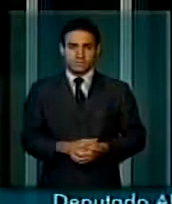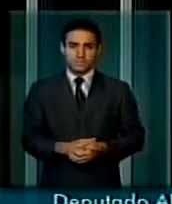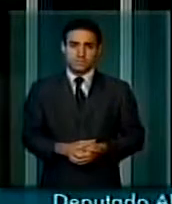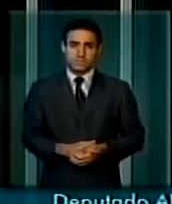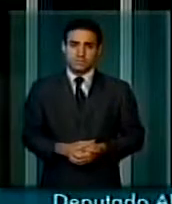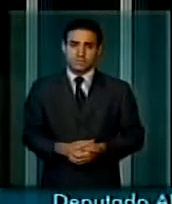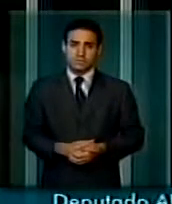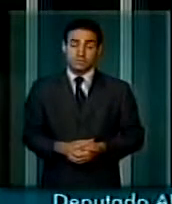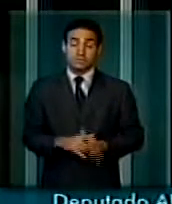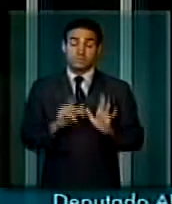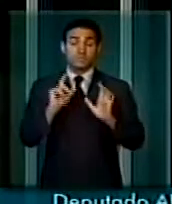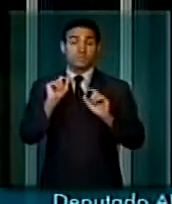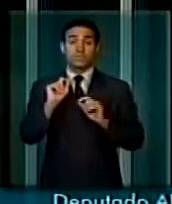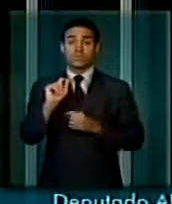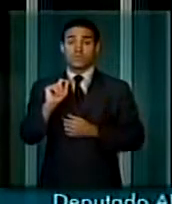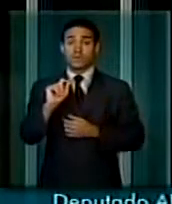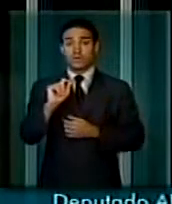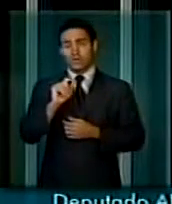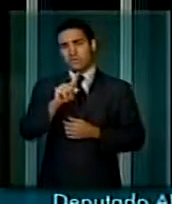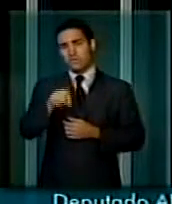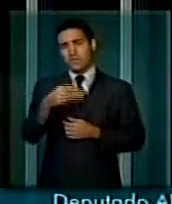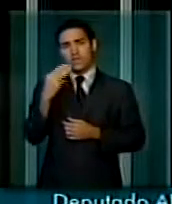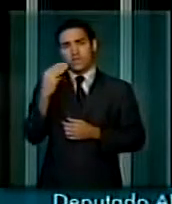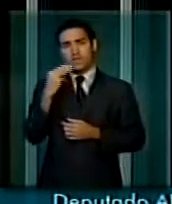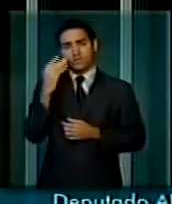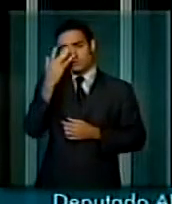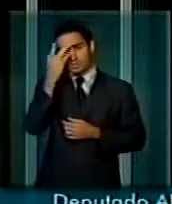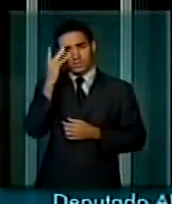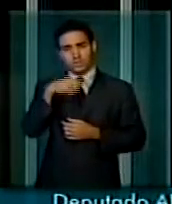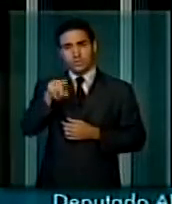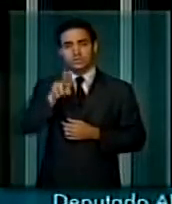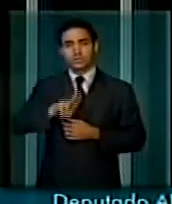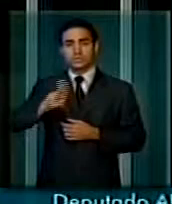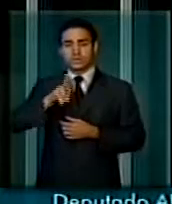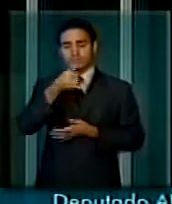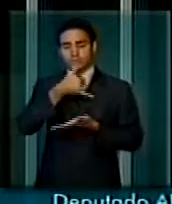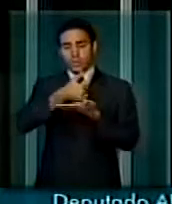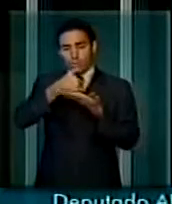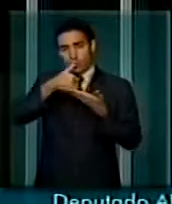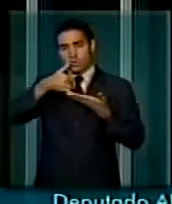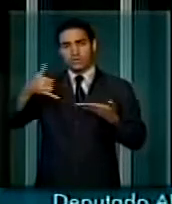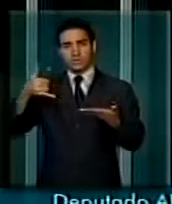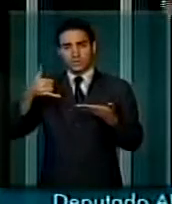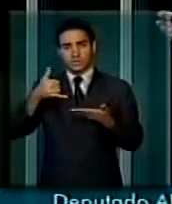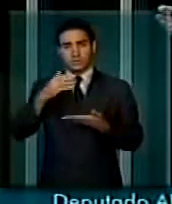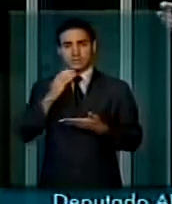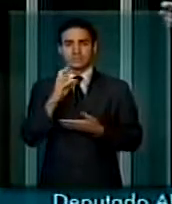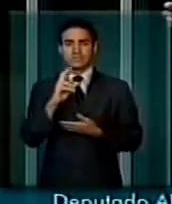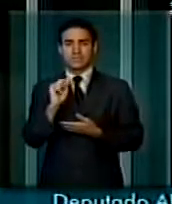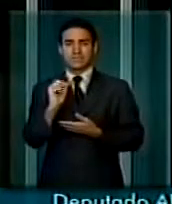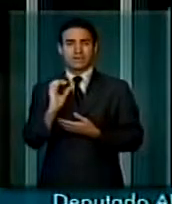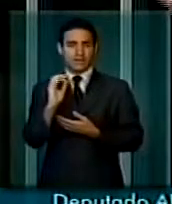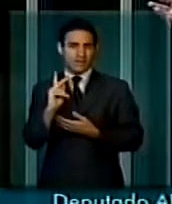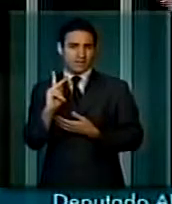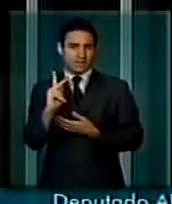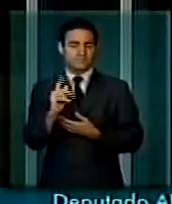Consumo de crack por um milhão de brasileiros sensibiliza a Exª. E eu estou voltando de uma viagem importante